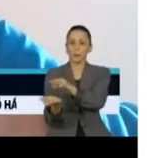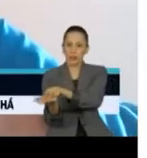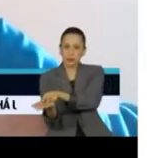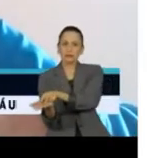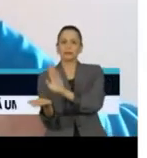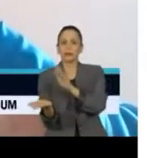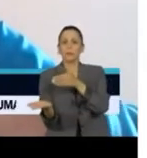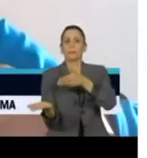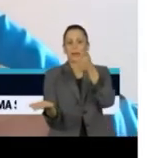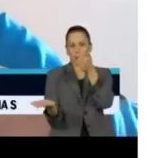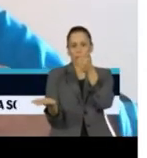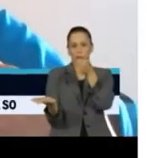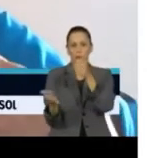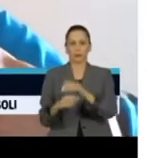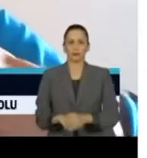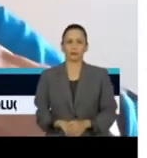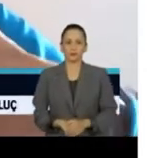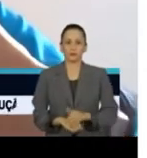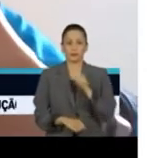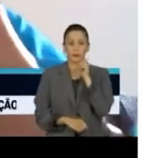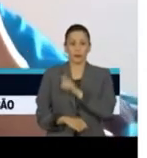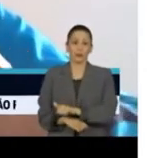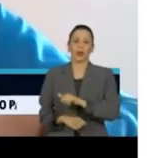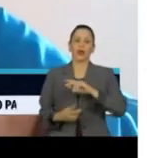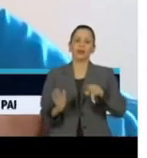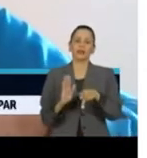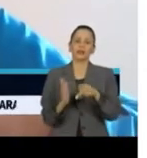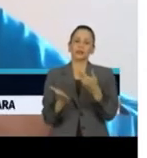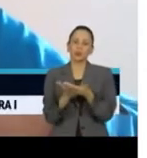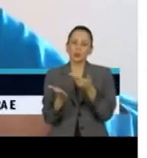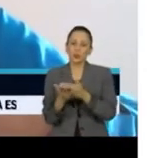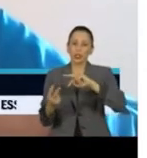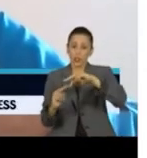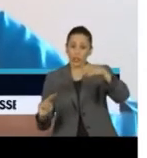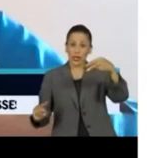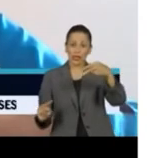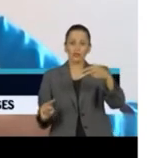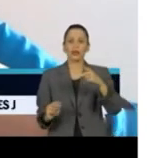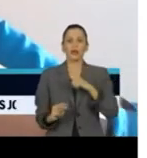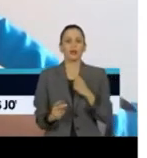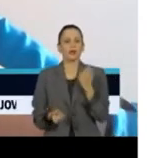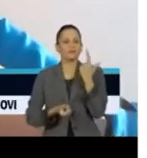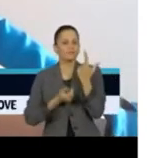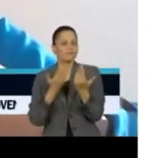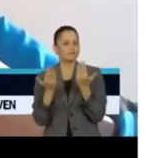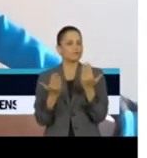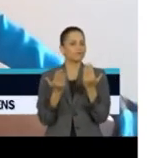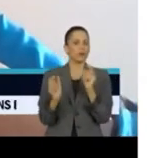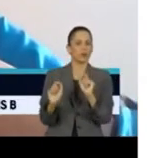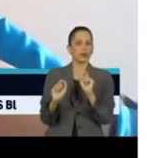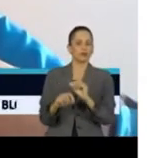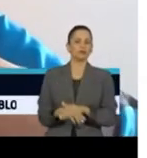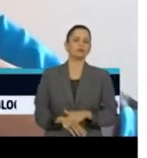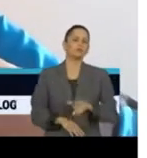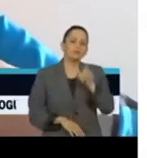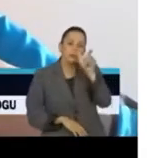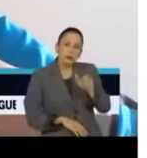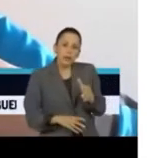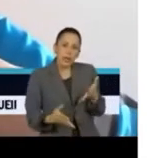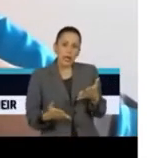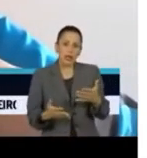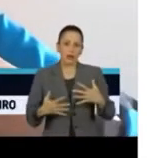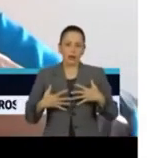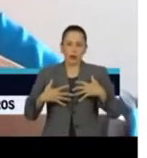A geneticista Maiana Zatz tem alguns questionamentos. Se você está querendo diminuir a inflamação,